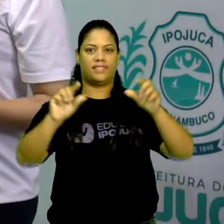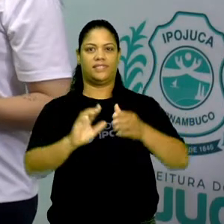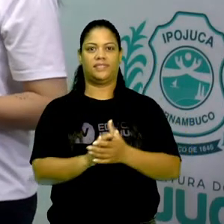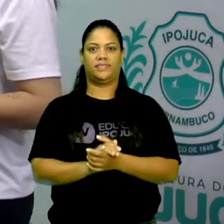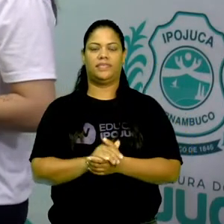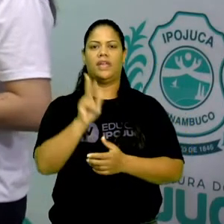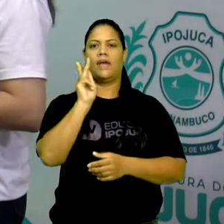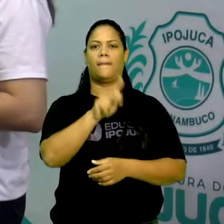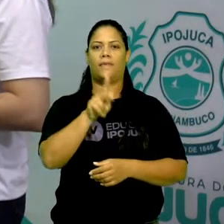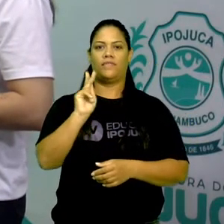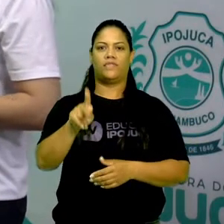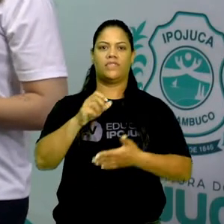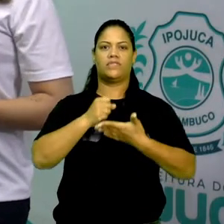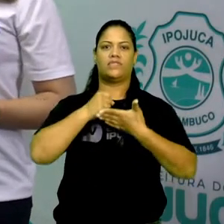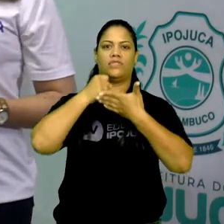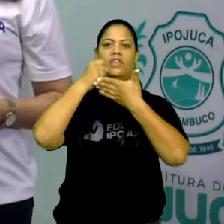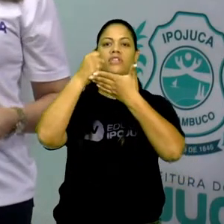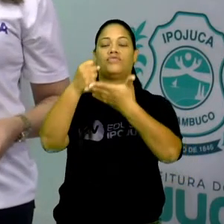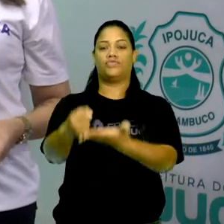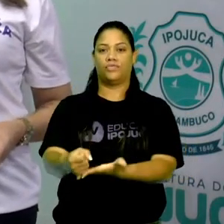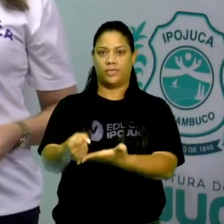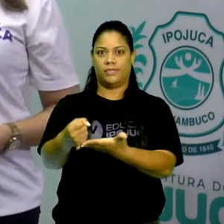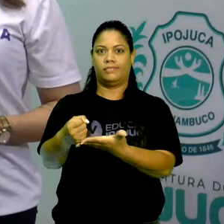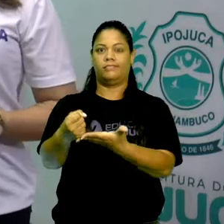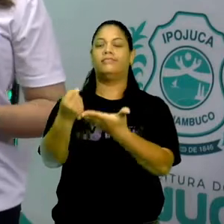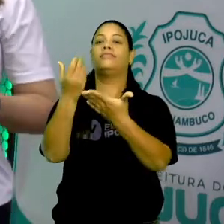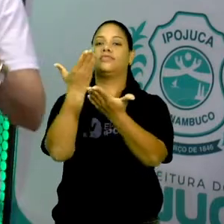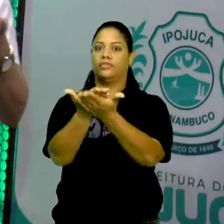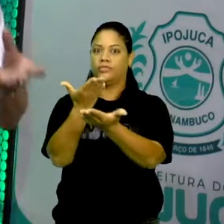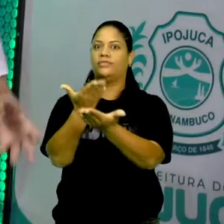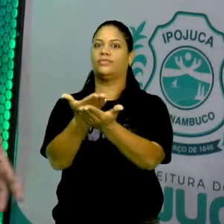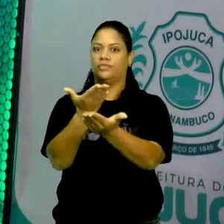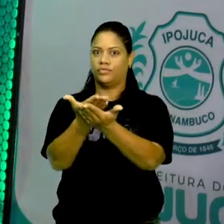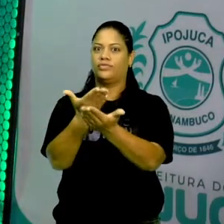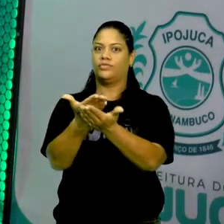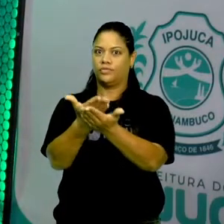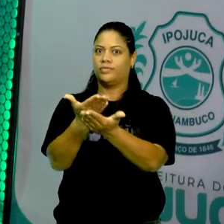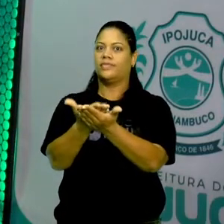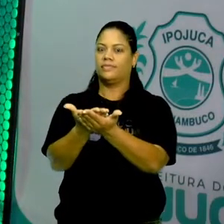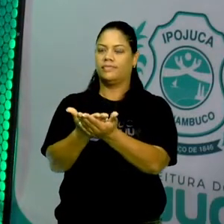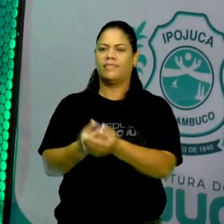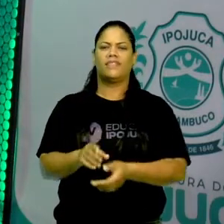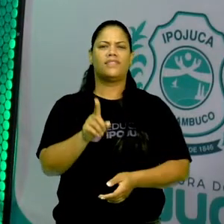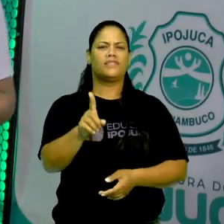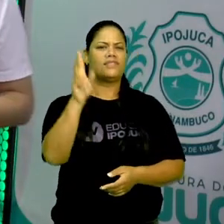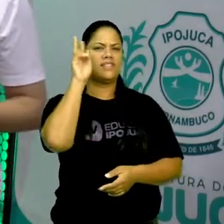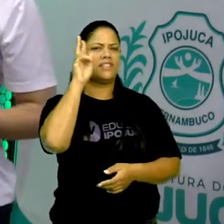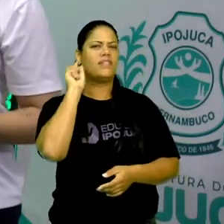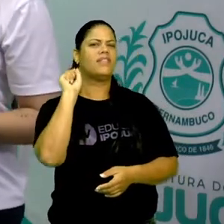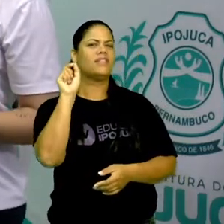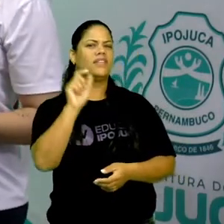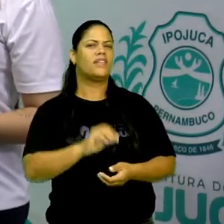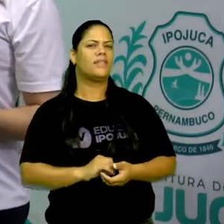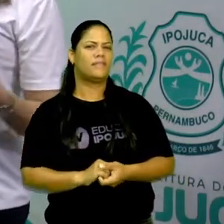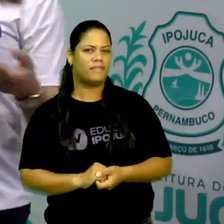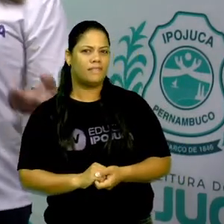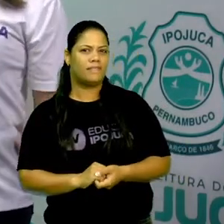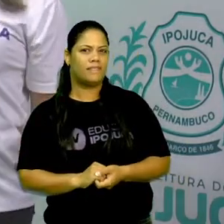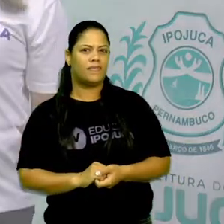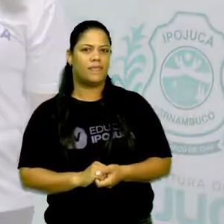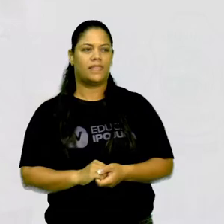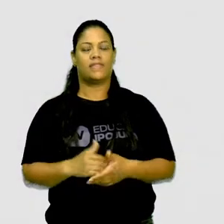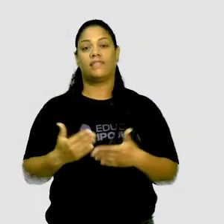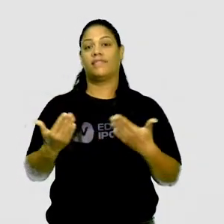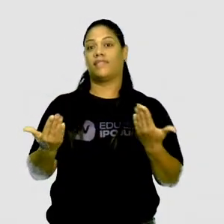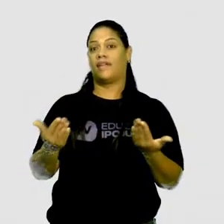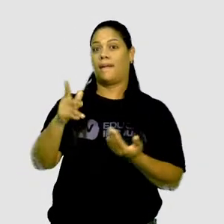A professora ajuda quem muito estuda. Que ditado popular aí vocês lembraram? Olha só, é uma